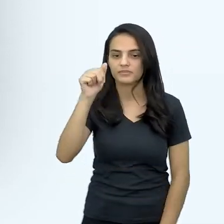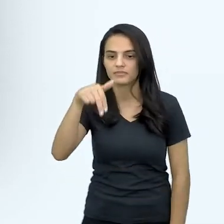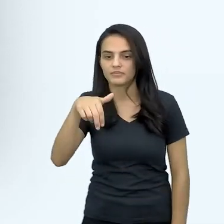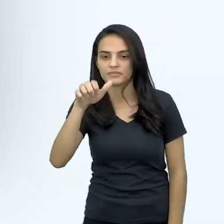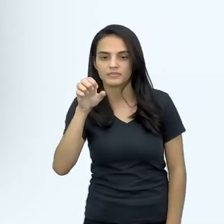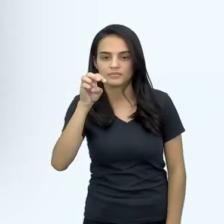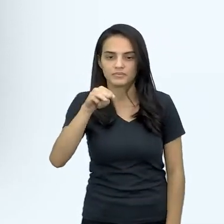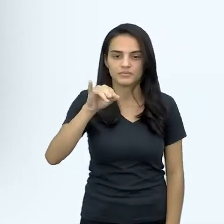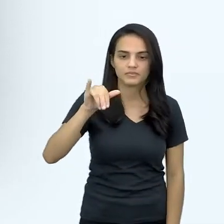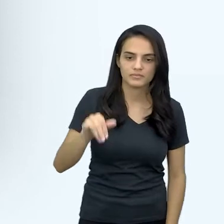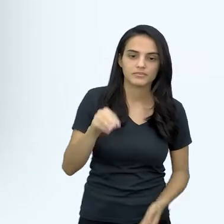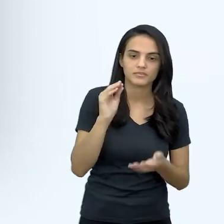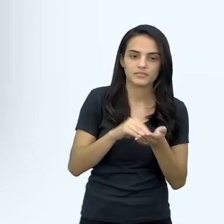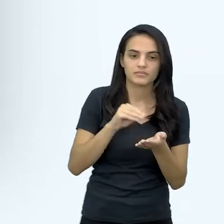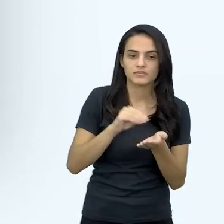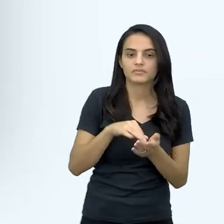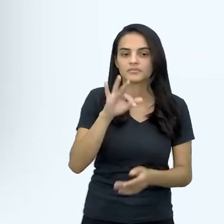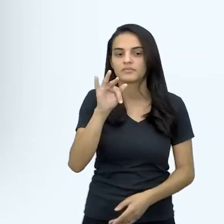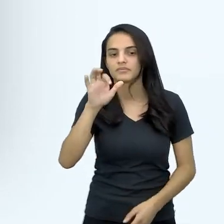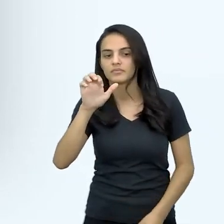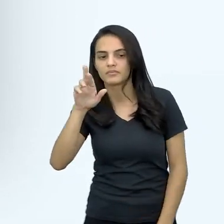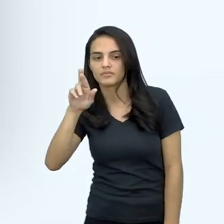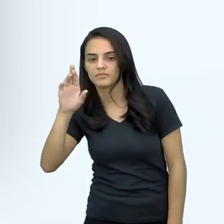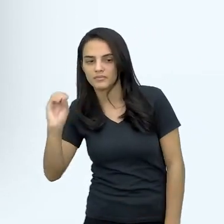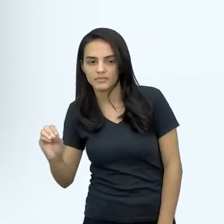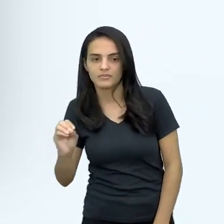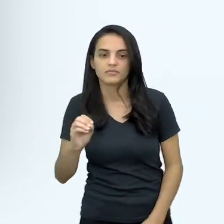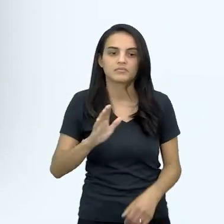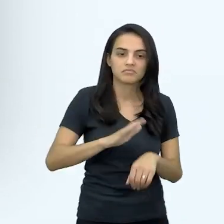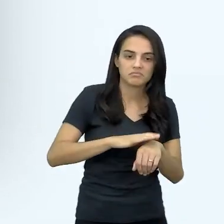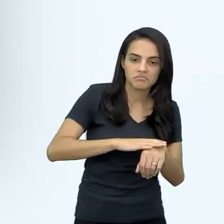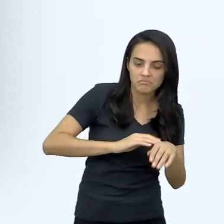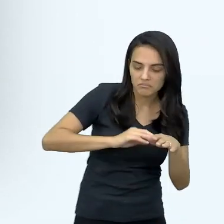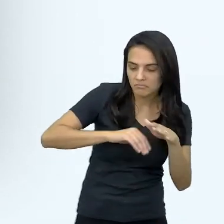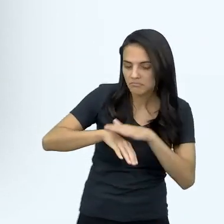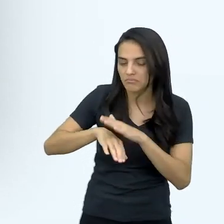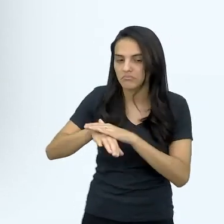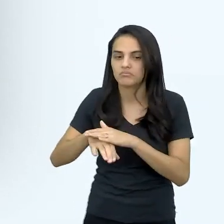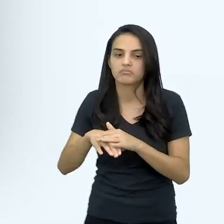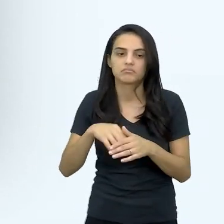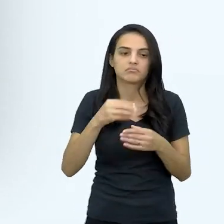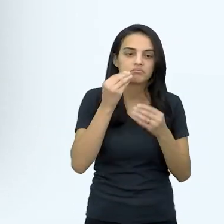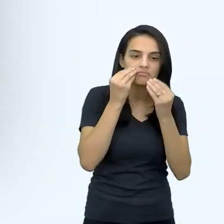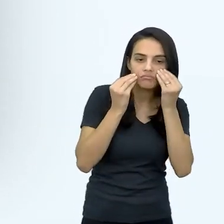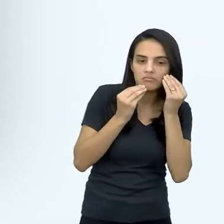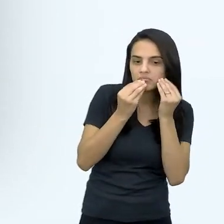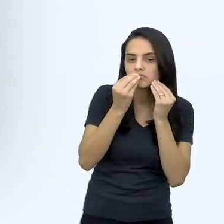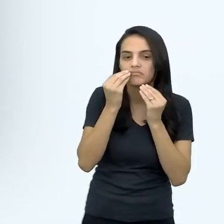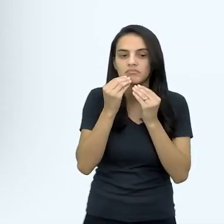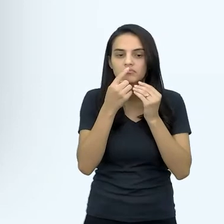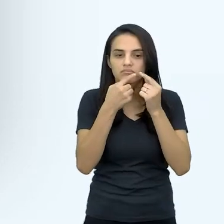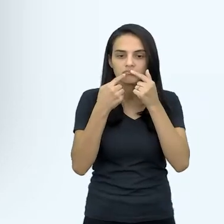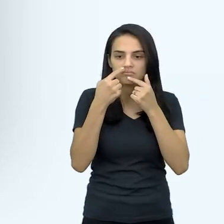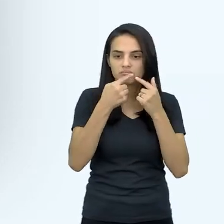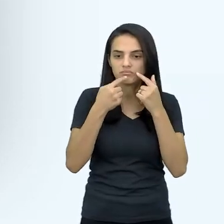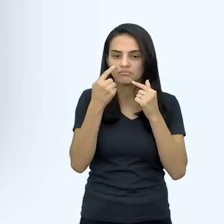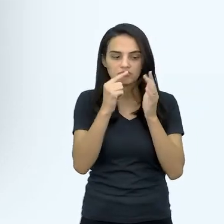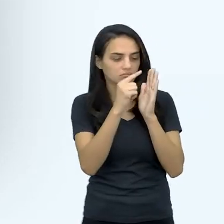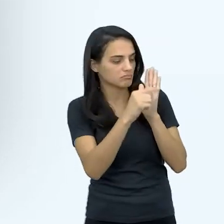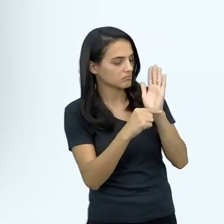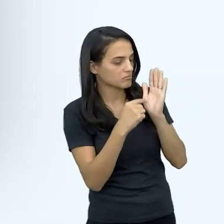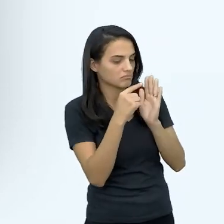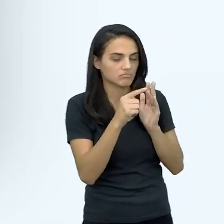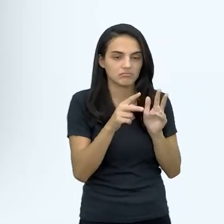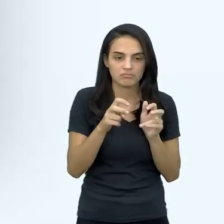ferro, né, também incluem as rachaturas da pele, na mão, nos lábios, já são úlceras na língua, né, fácil de perceber,